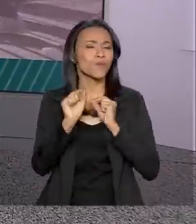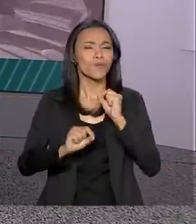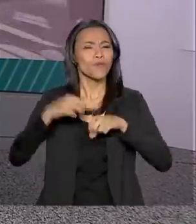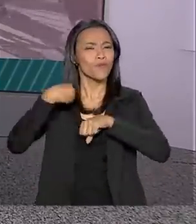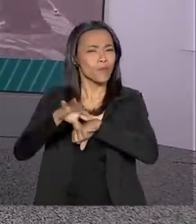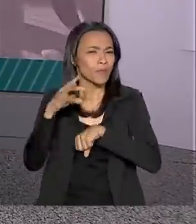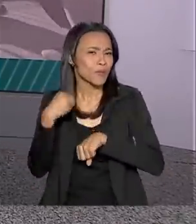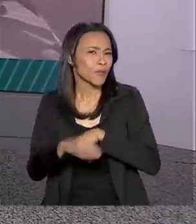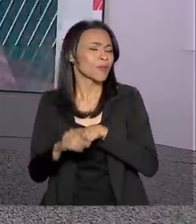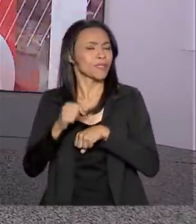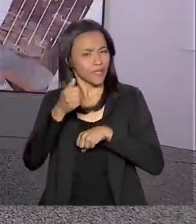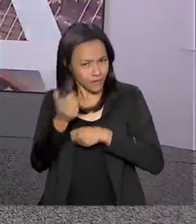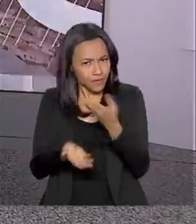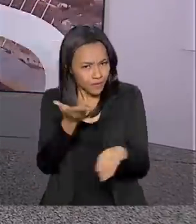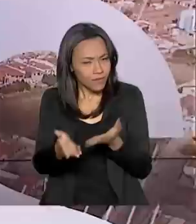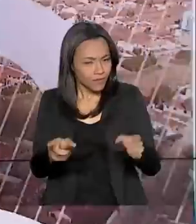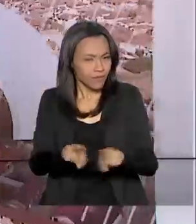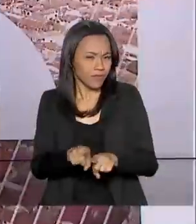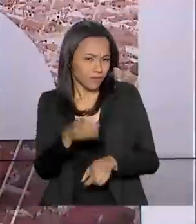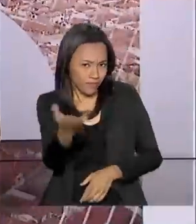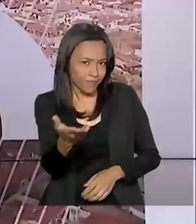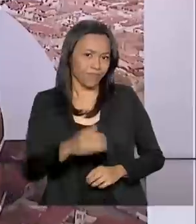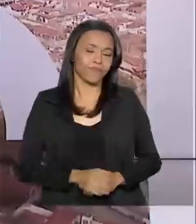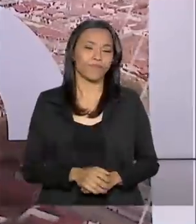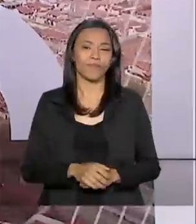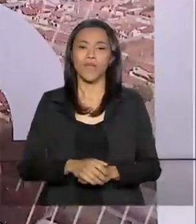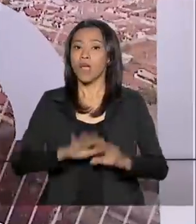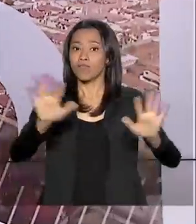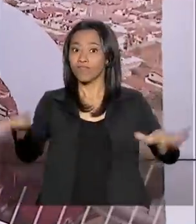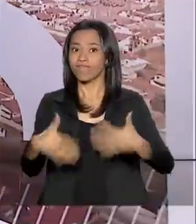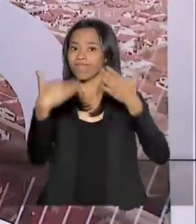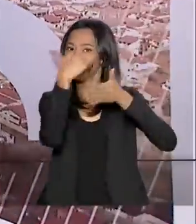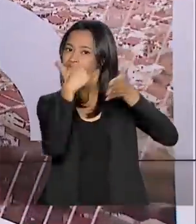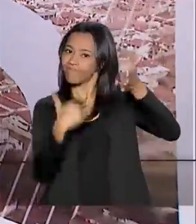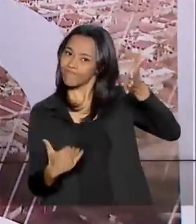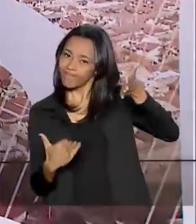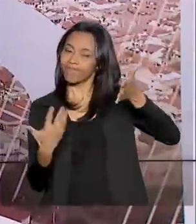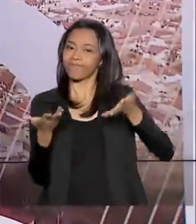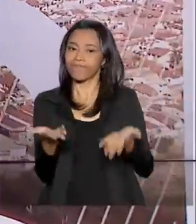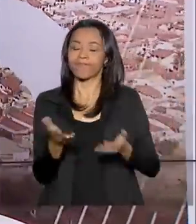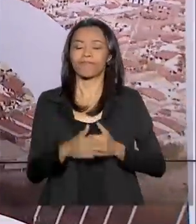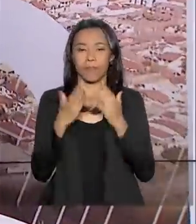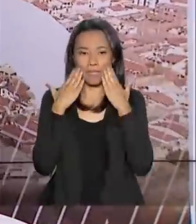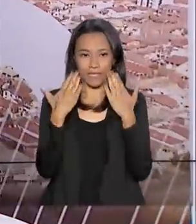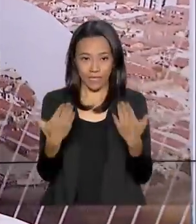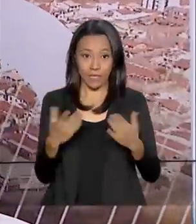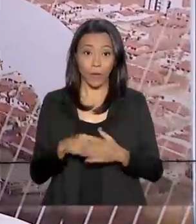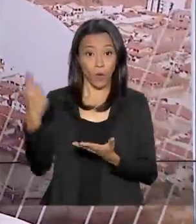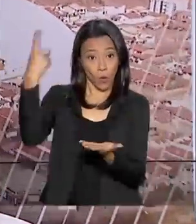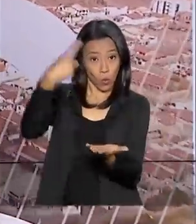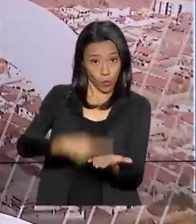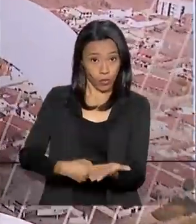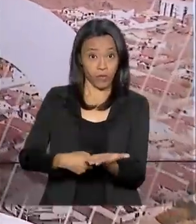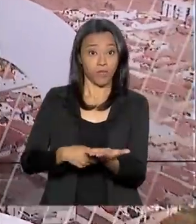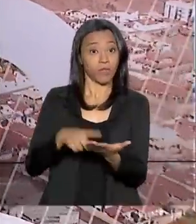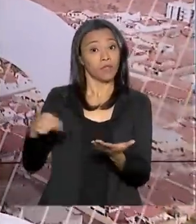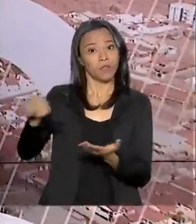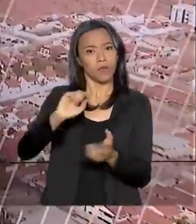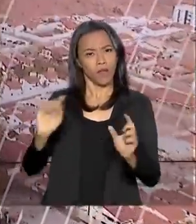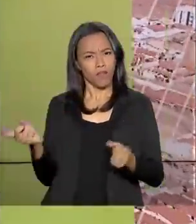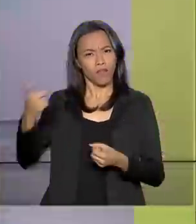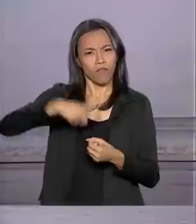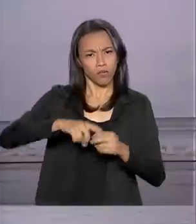com muita informação e serviço para você. Confira os destaques desta edição. Pacto entre os poderes para a retomada da